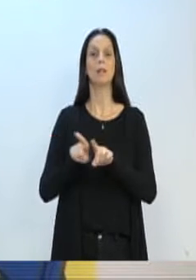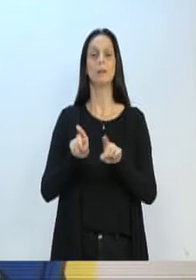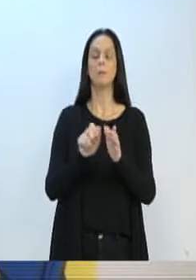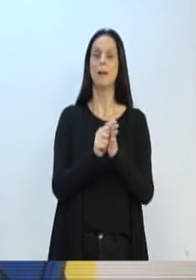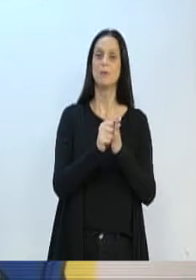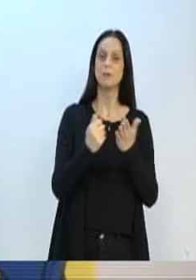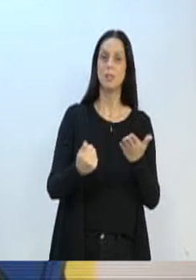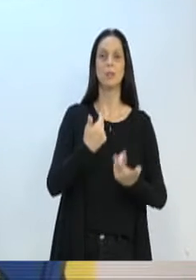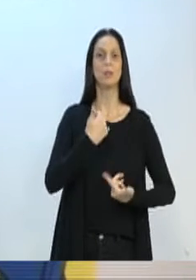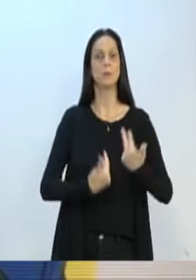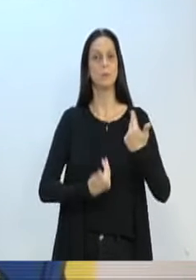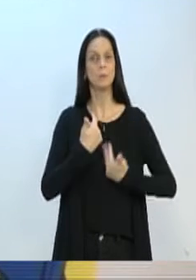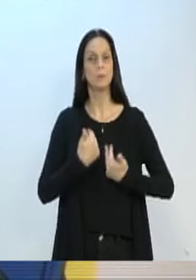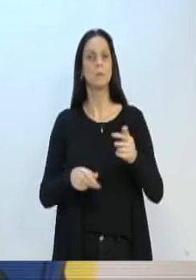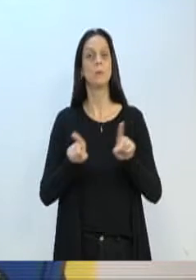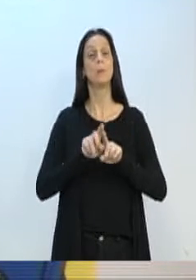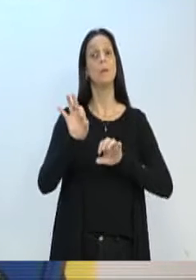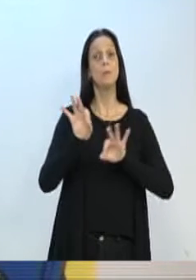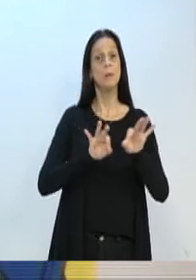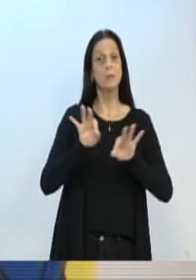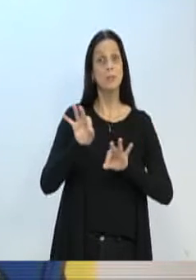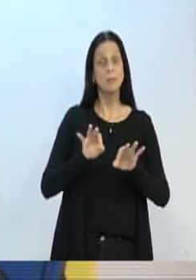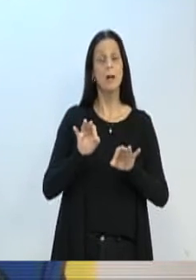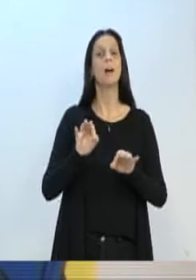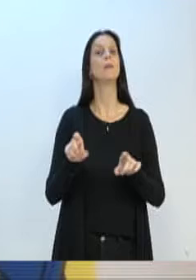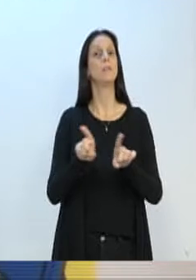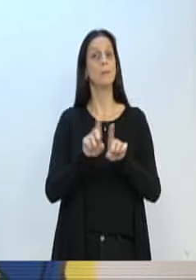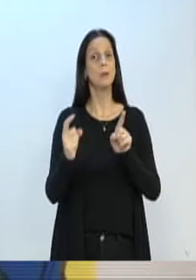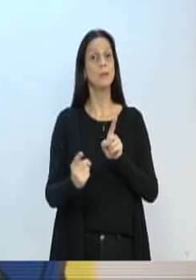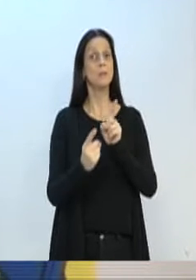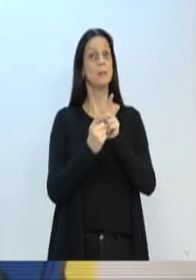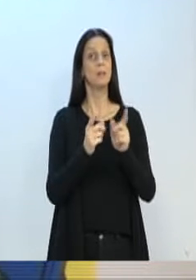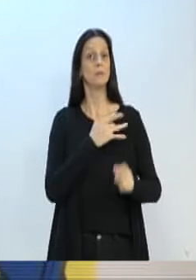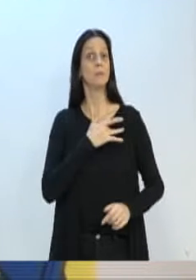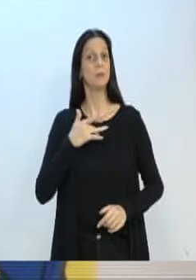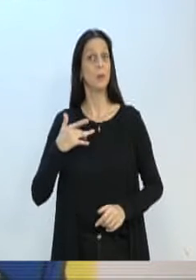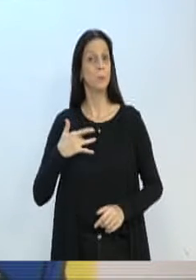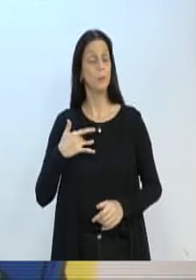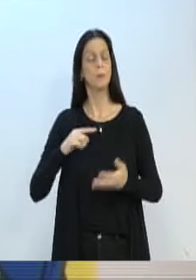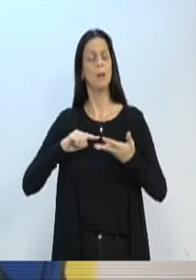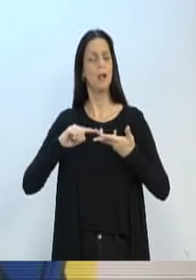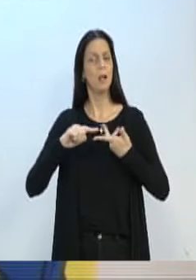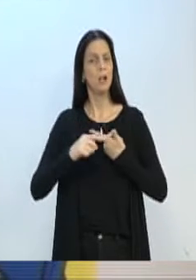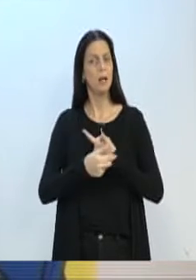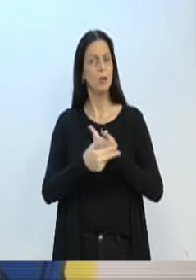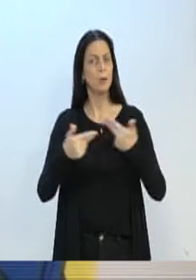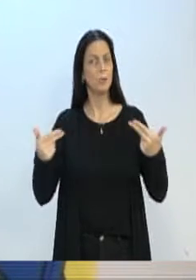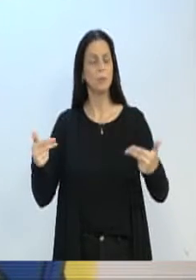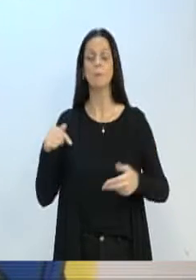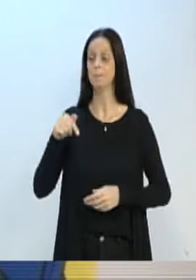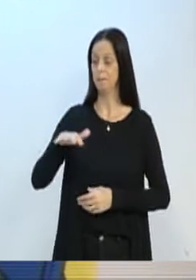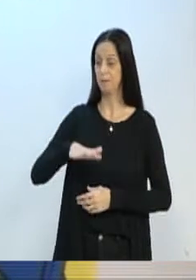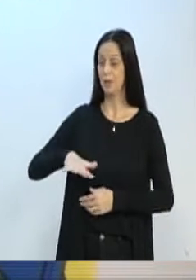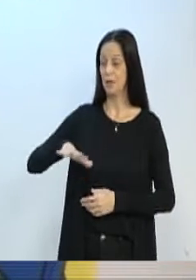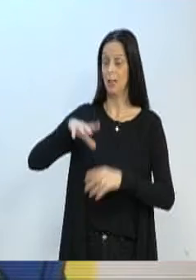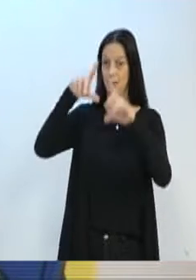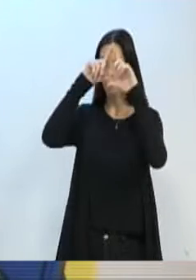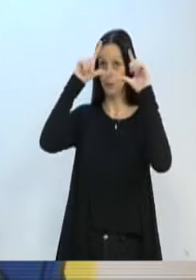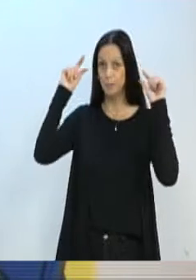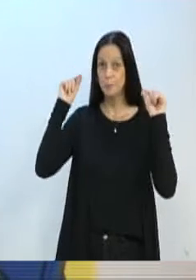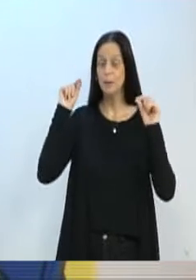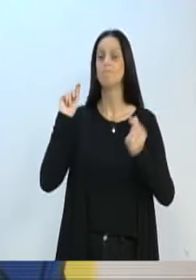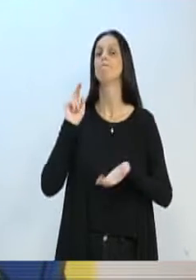procedimentos, planejar o cuidado de assistência da saúde, etc. A enfermagem brasileira, senhoras e senhores, está